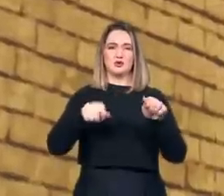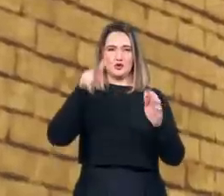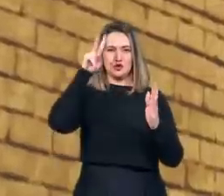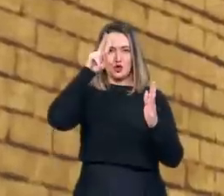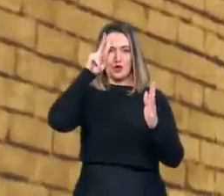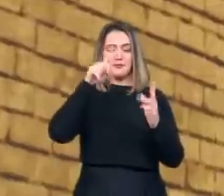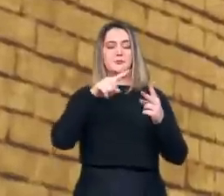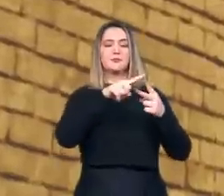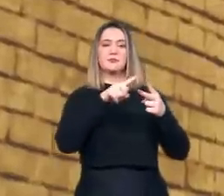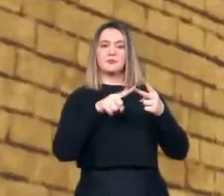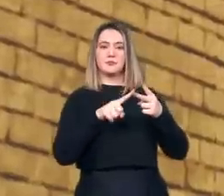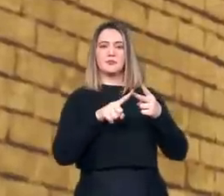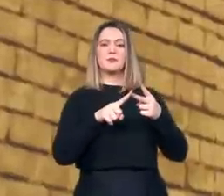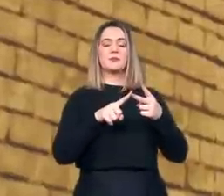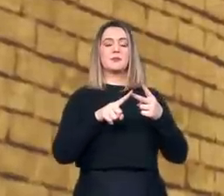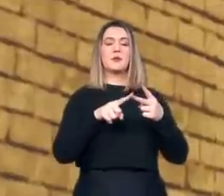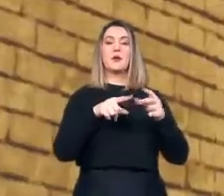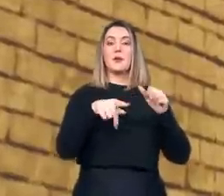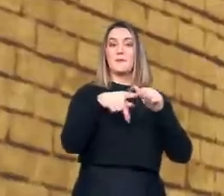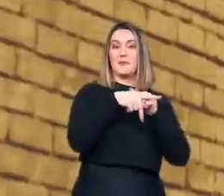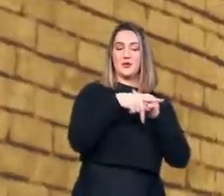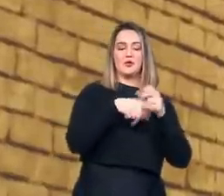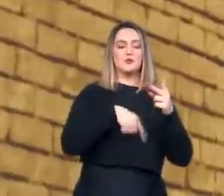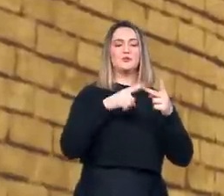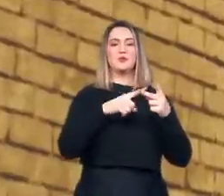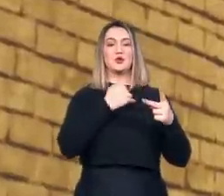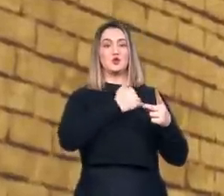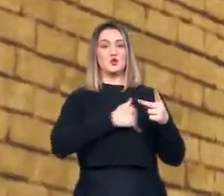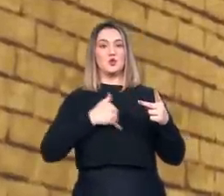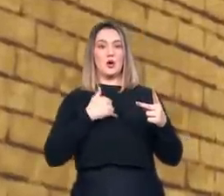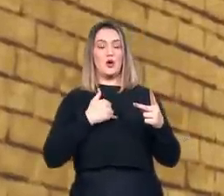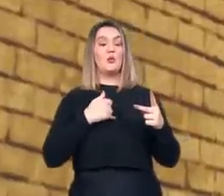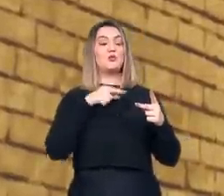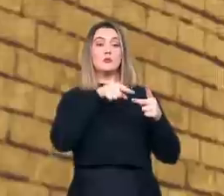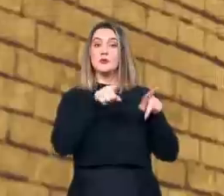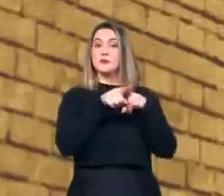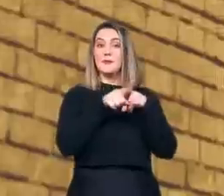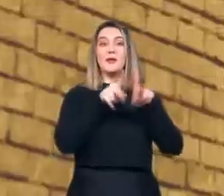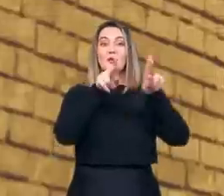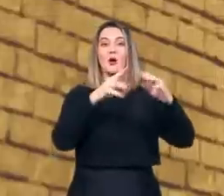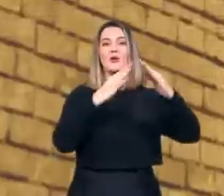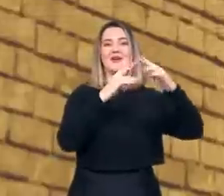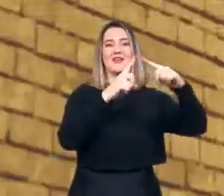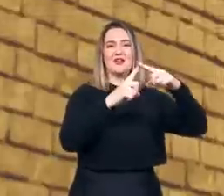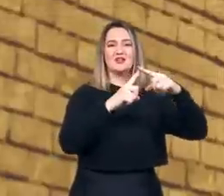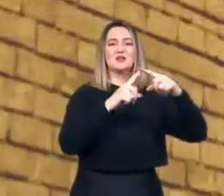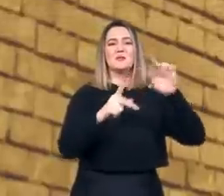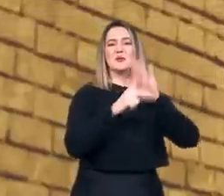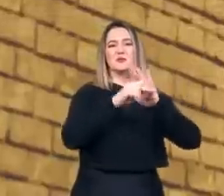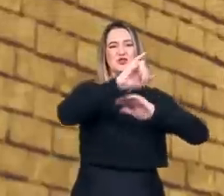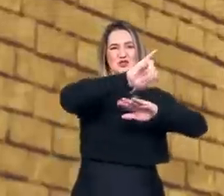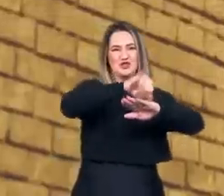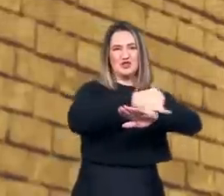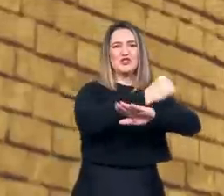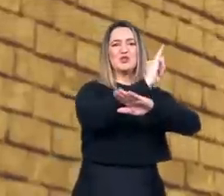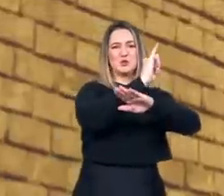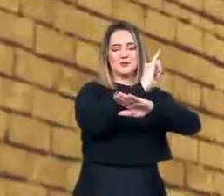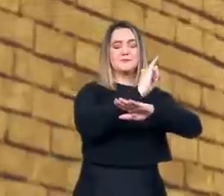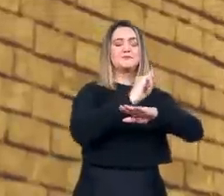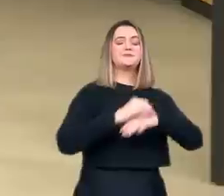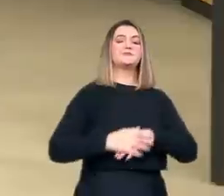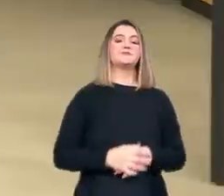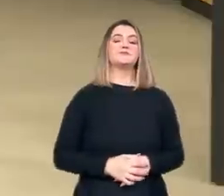livro de Atos dos Apóstolos, dois discípulos de Jesus, Pedro e João, estavam à porta do templo em Jerusalém.